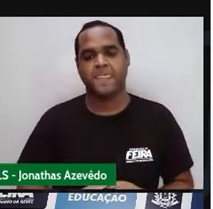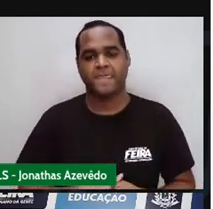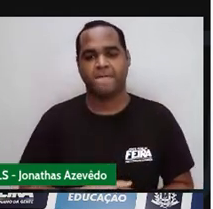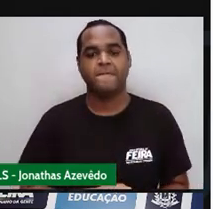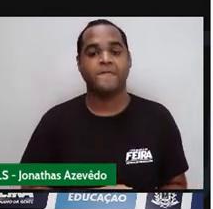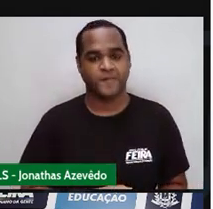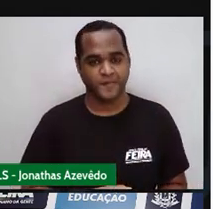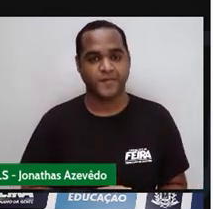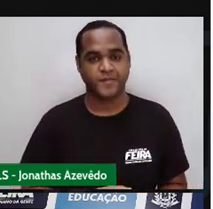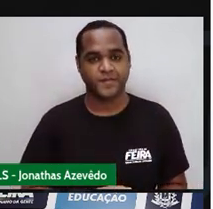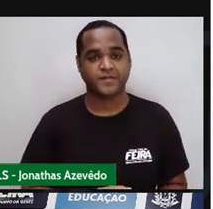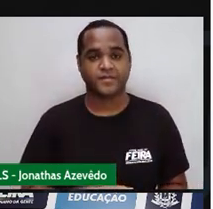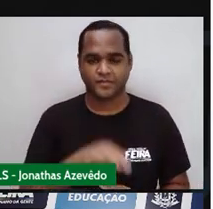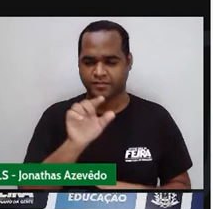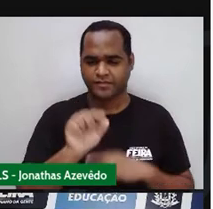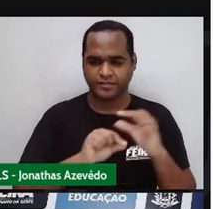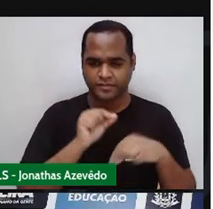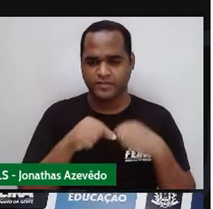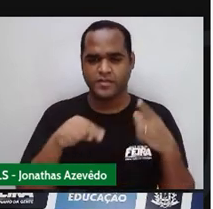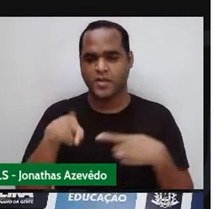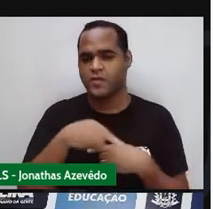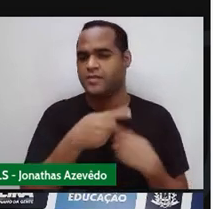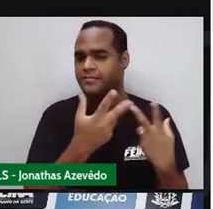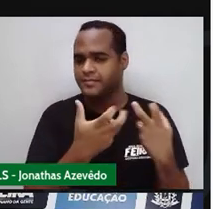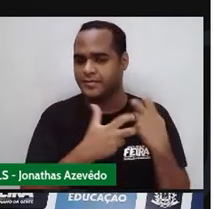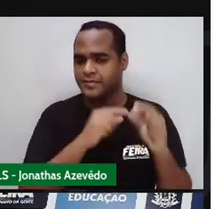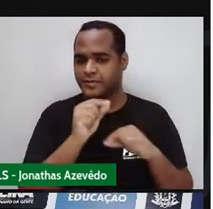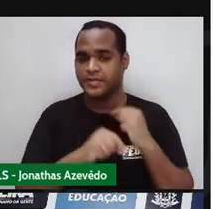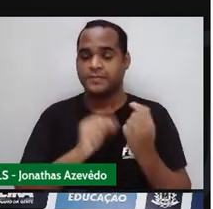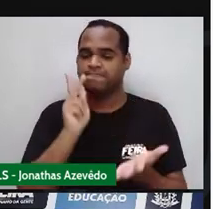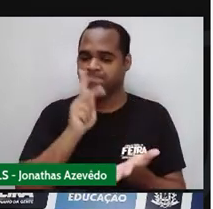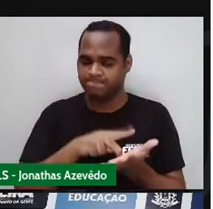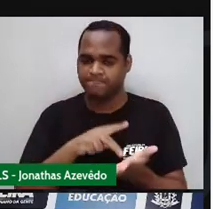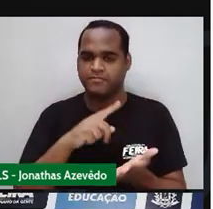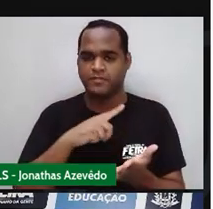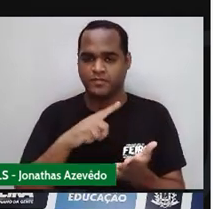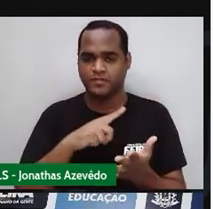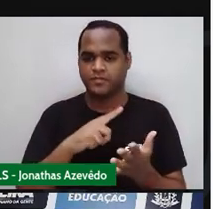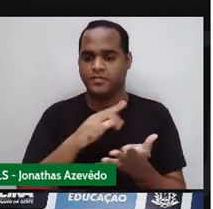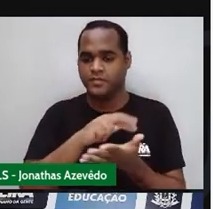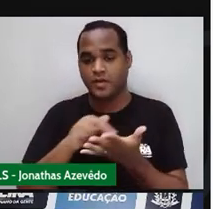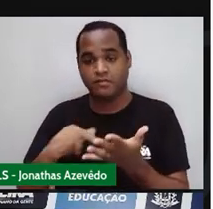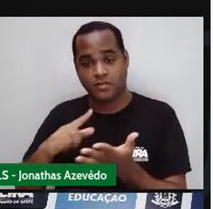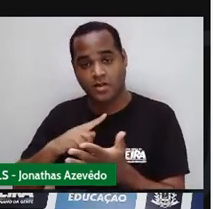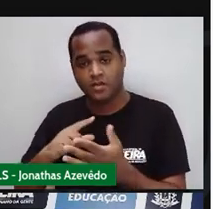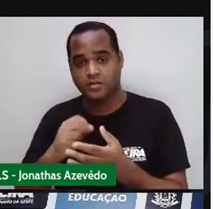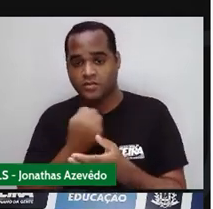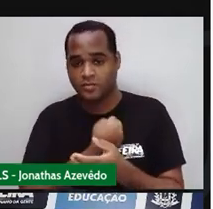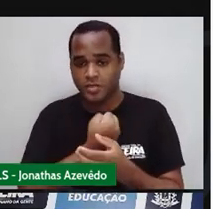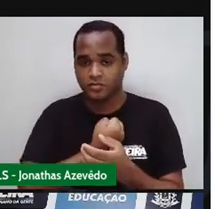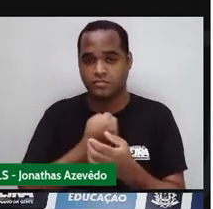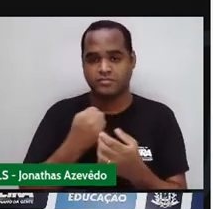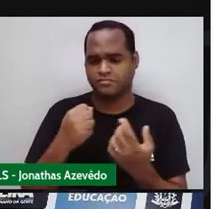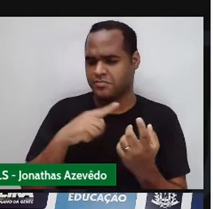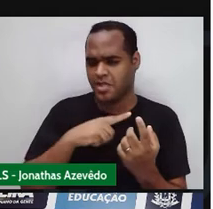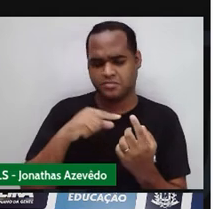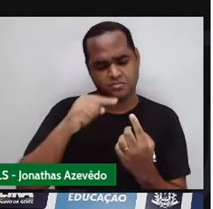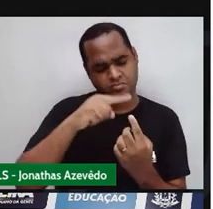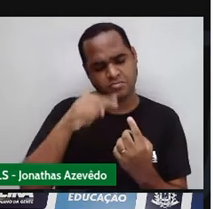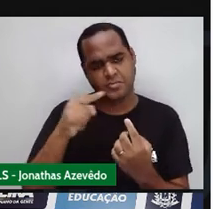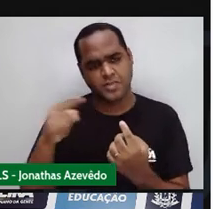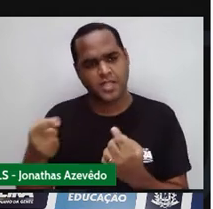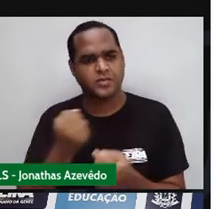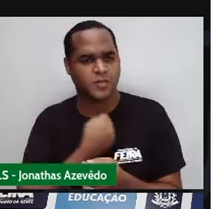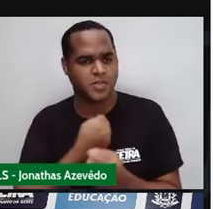Isso que eu acabei de fazer E a gente viu Funciona Para quaisquer Três números consecutivos Se você